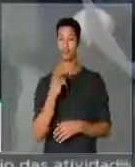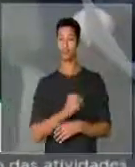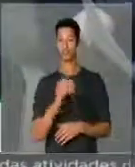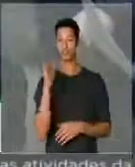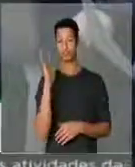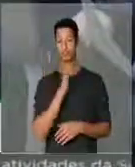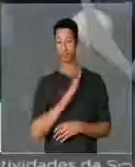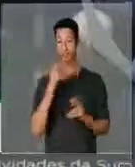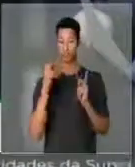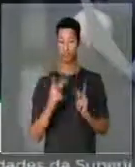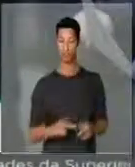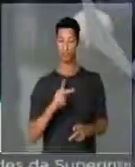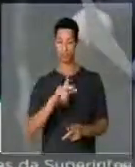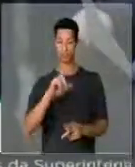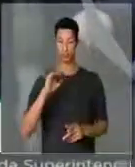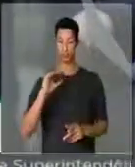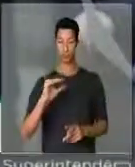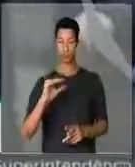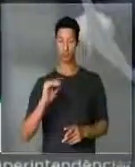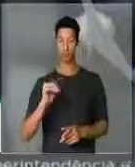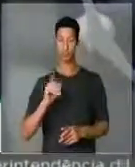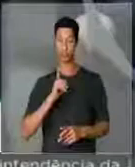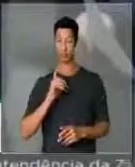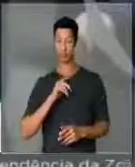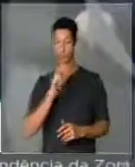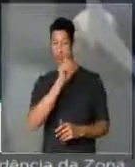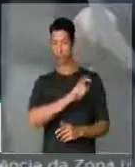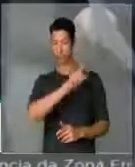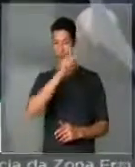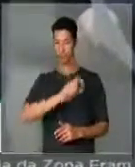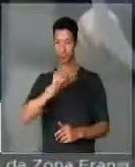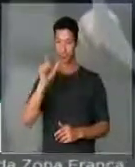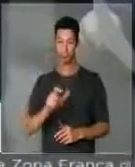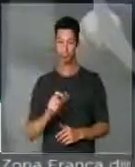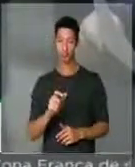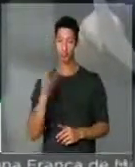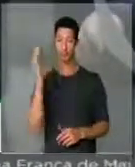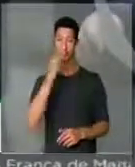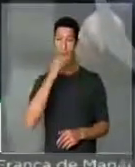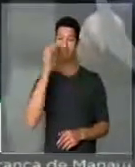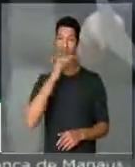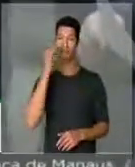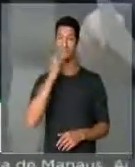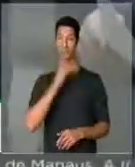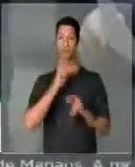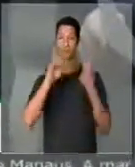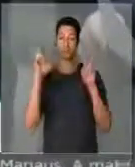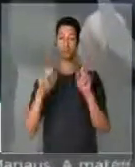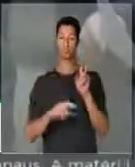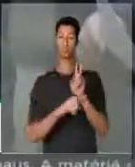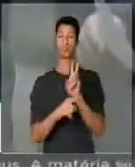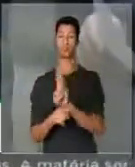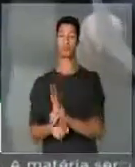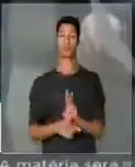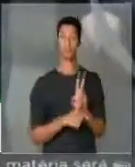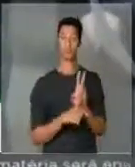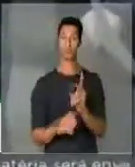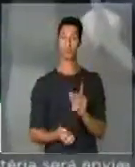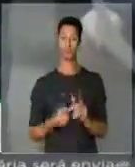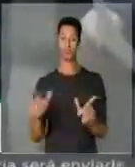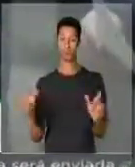malefícios, o projeto de lei de conversão tem essa característica, fragilizar áreas de proteção,